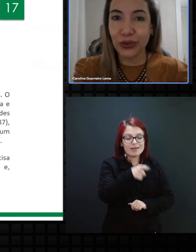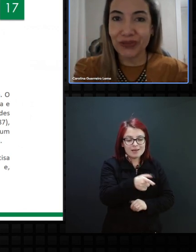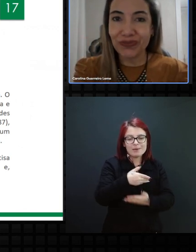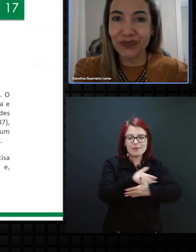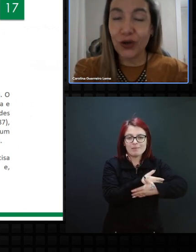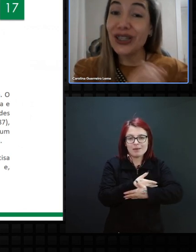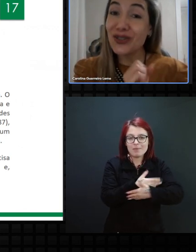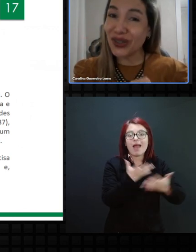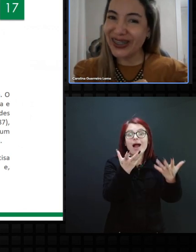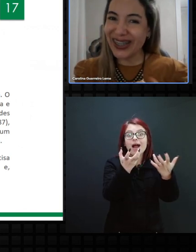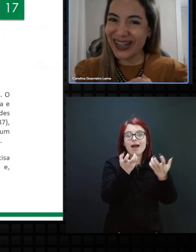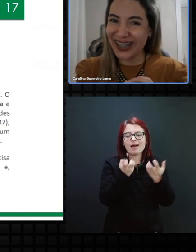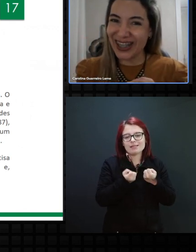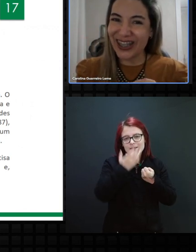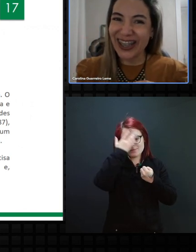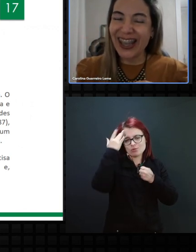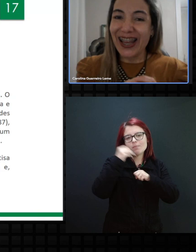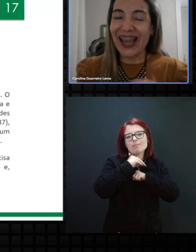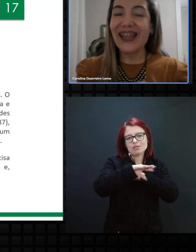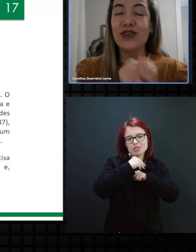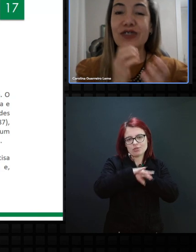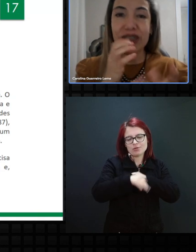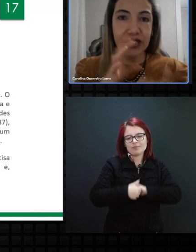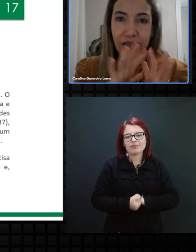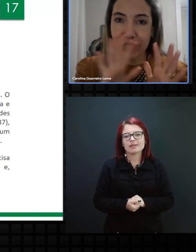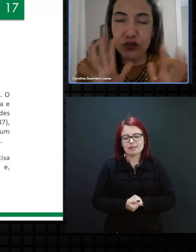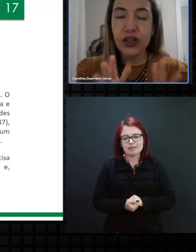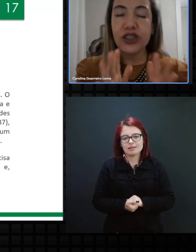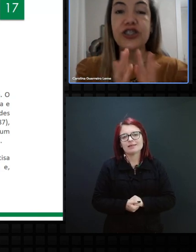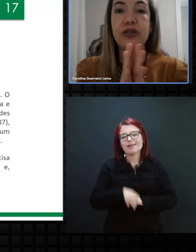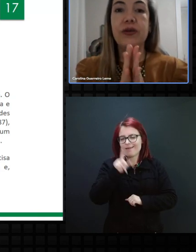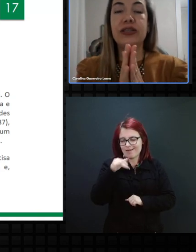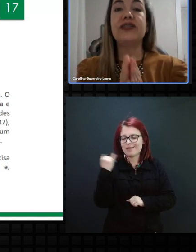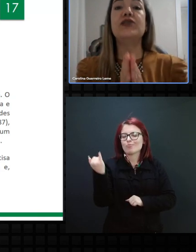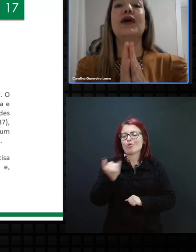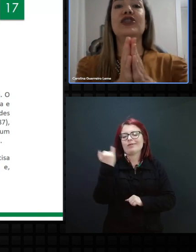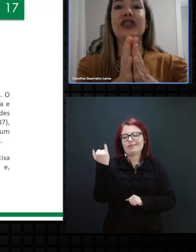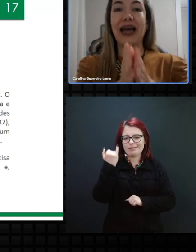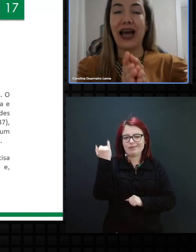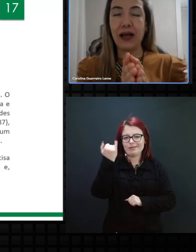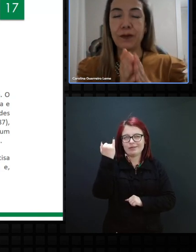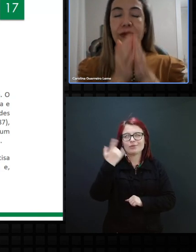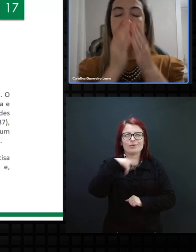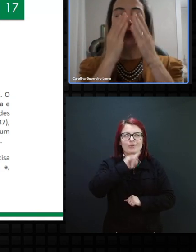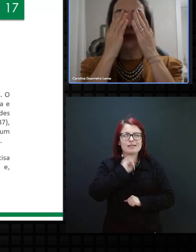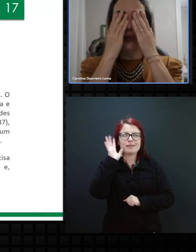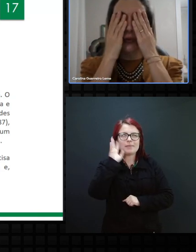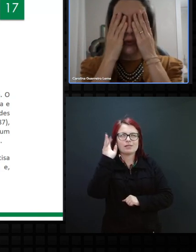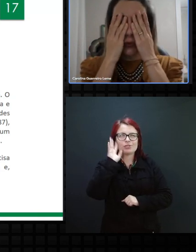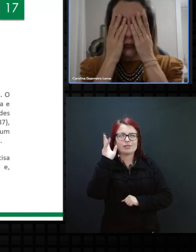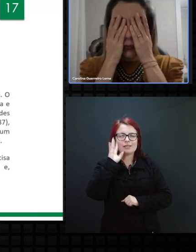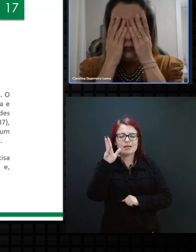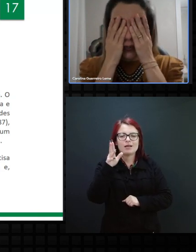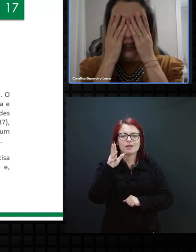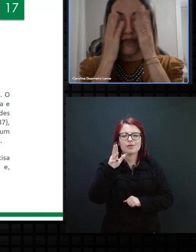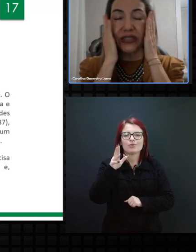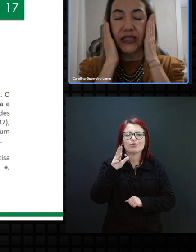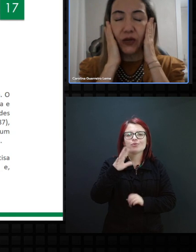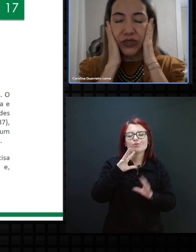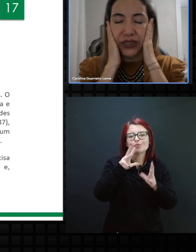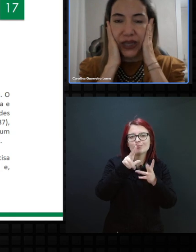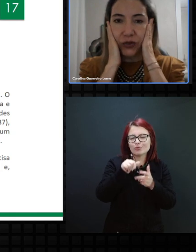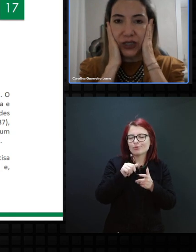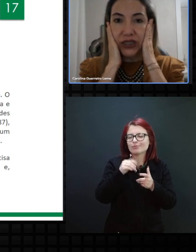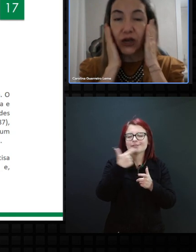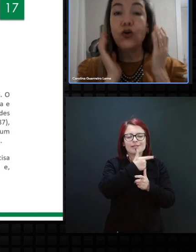mediador. Olha só que interessante. Então, é só a gente se imaginar, no mundo, sem